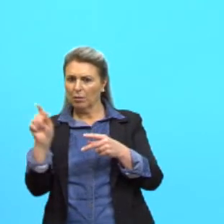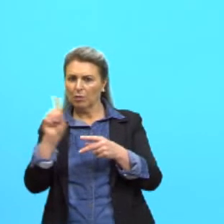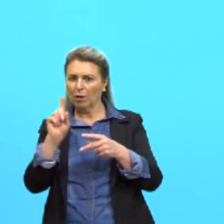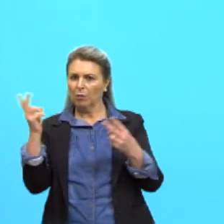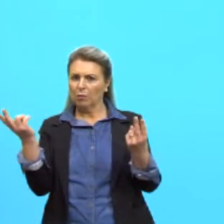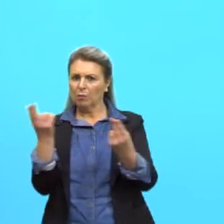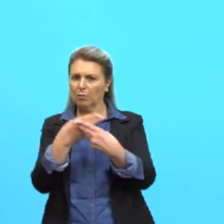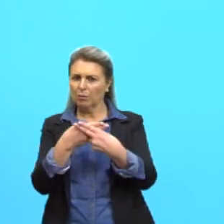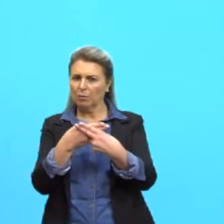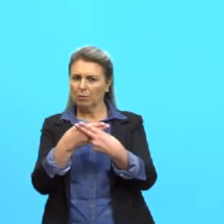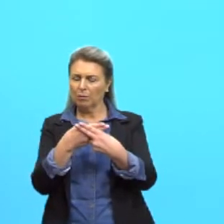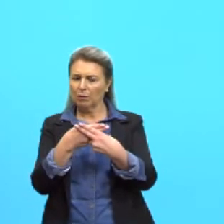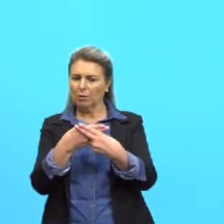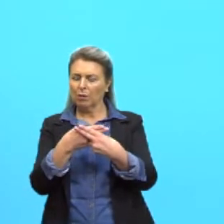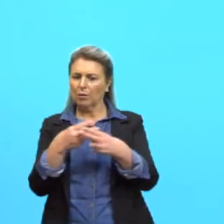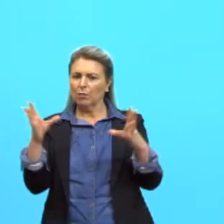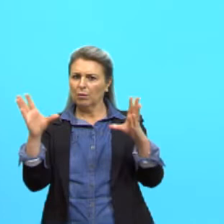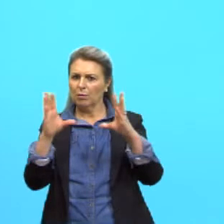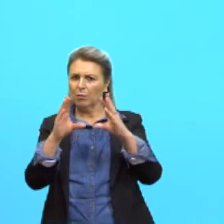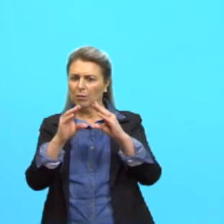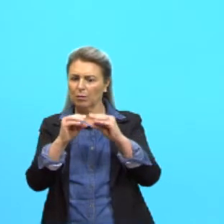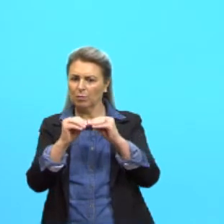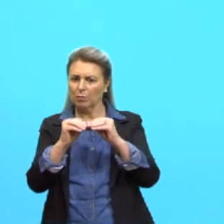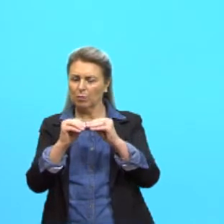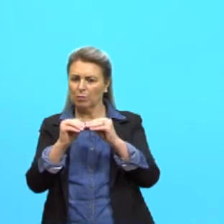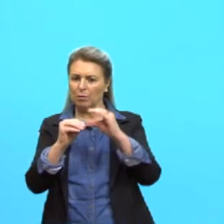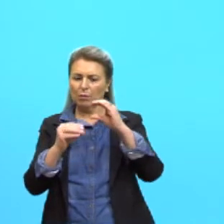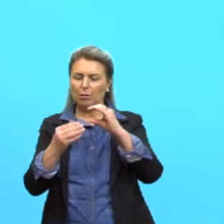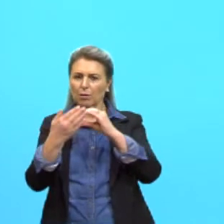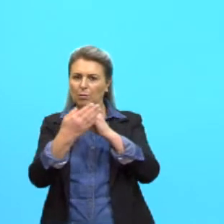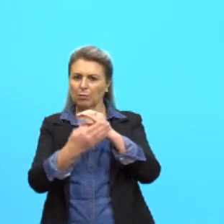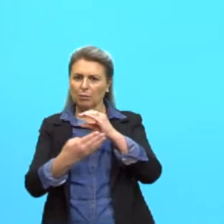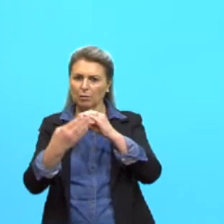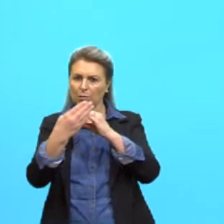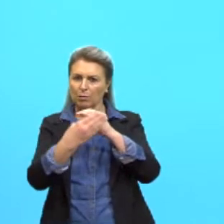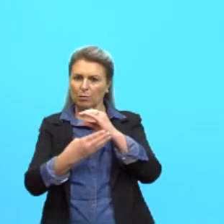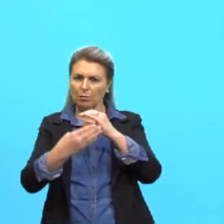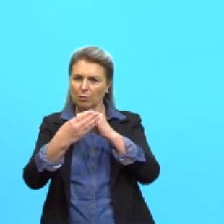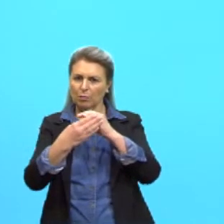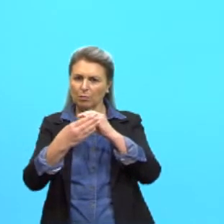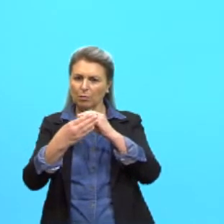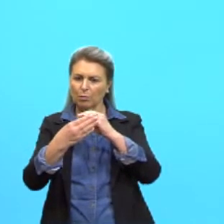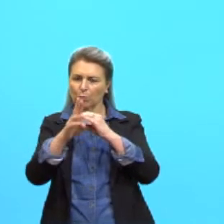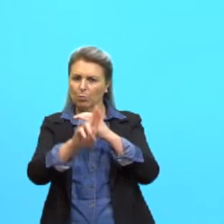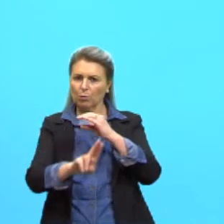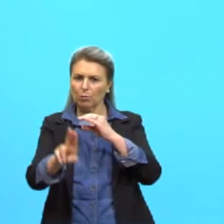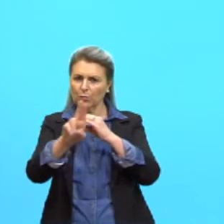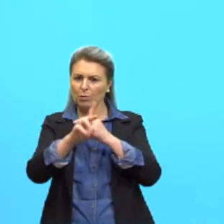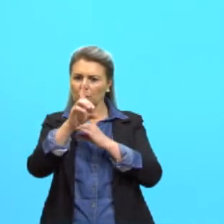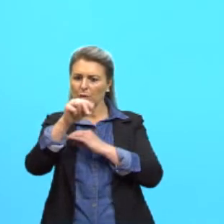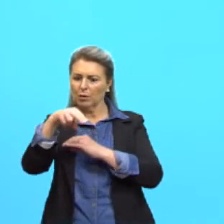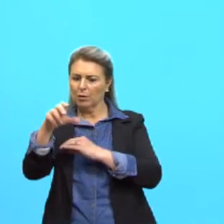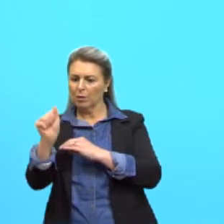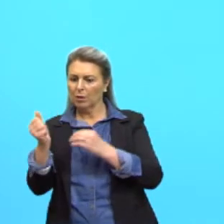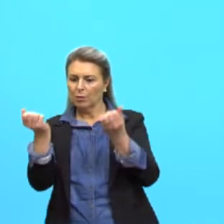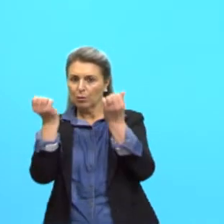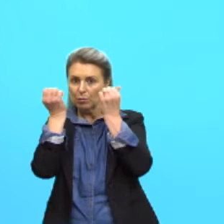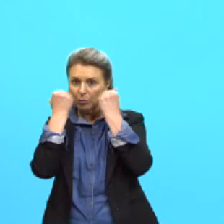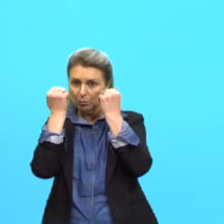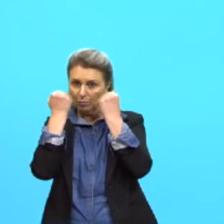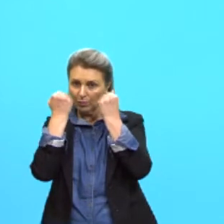D, da síntese de carboidratos a partir da ativação do DNA do milho original.